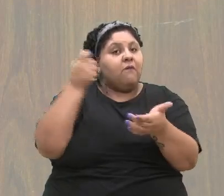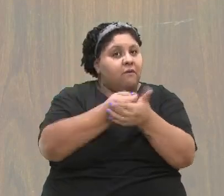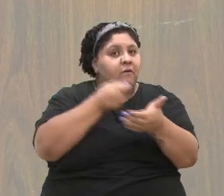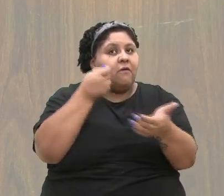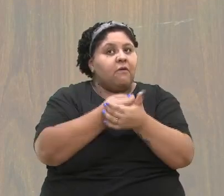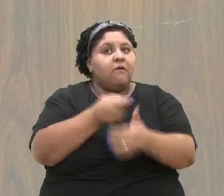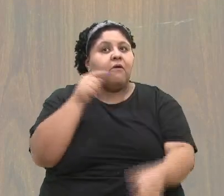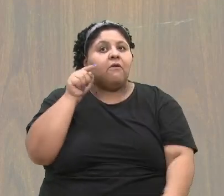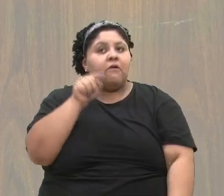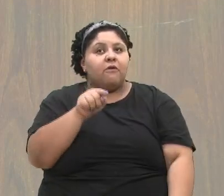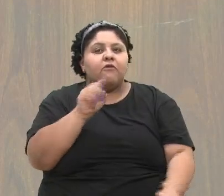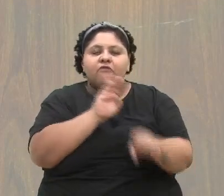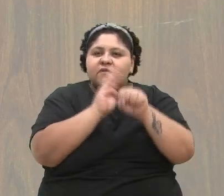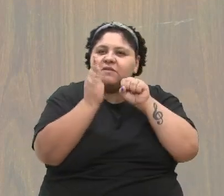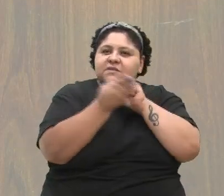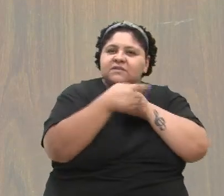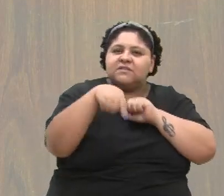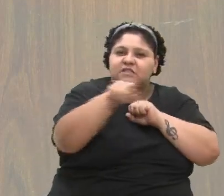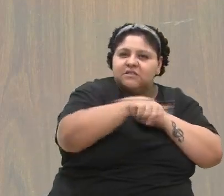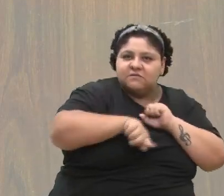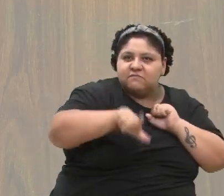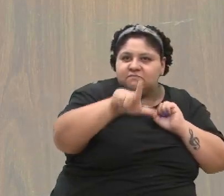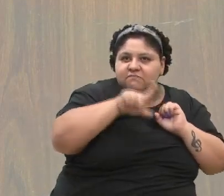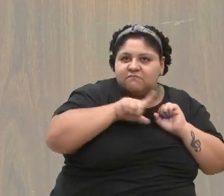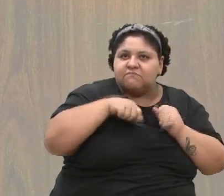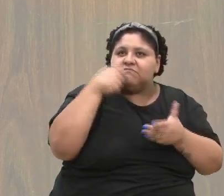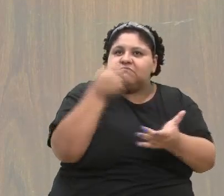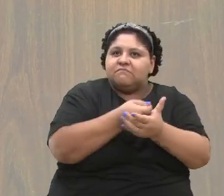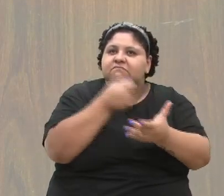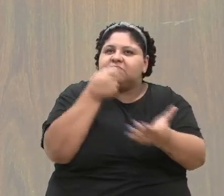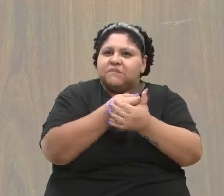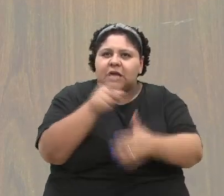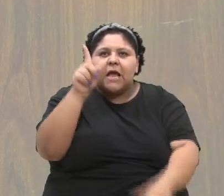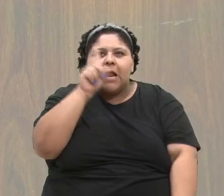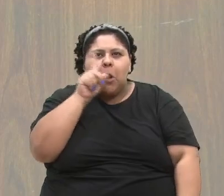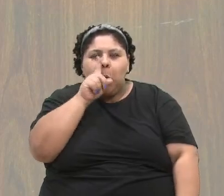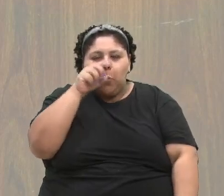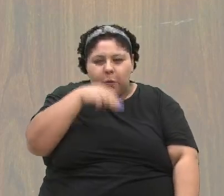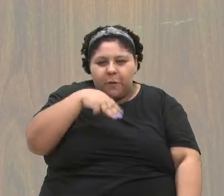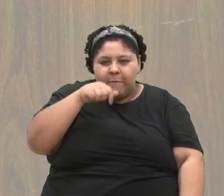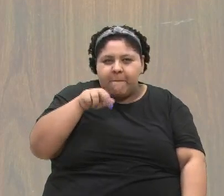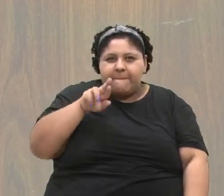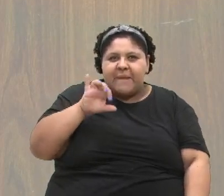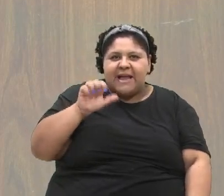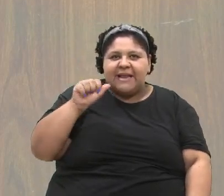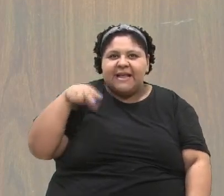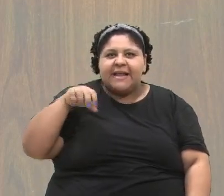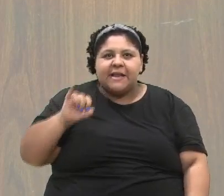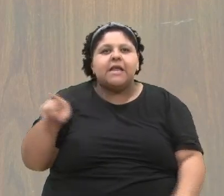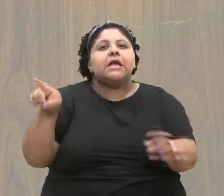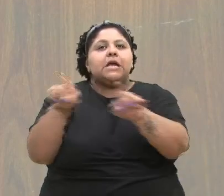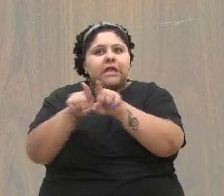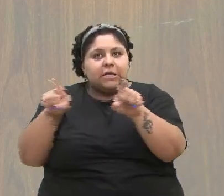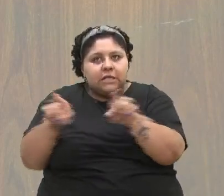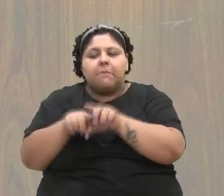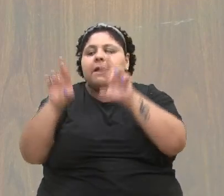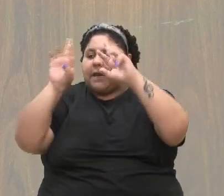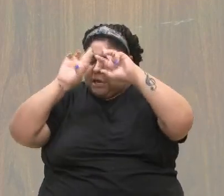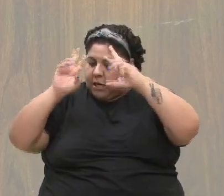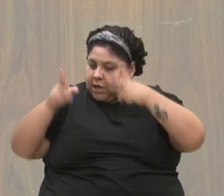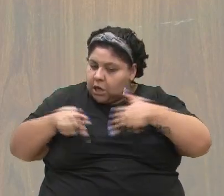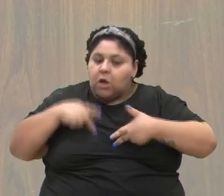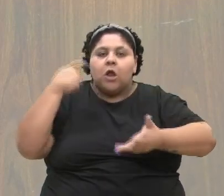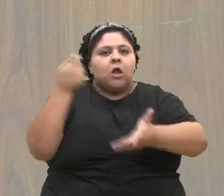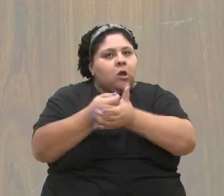você é de um bairro onde a gente tem a luta das mães do Mariane, que também tem que ser reconhecido, é uma